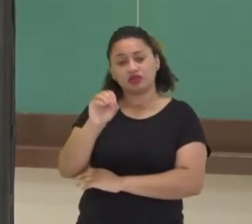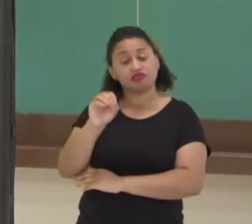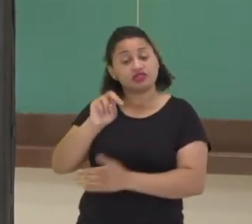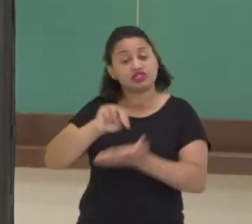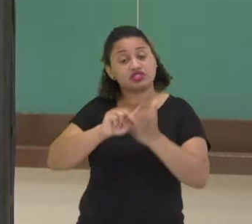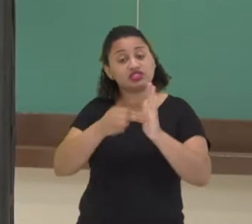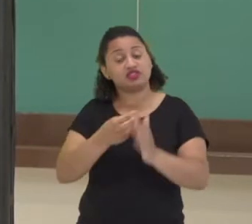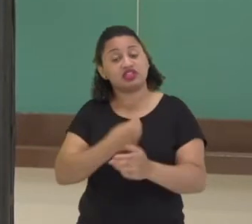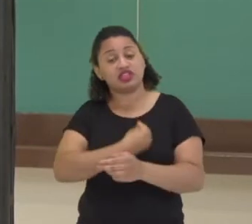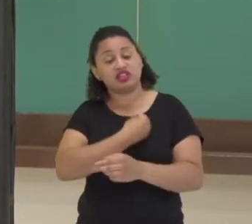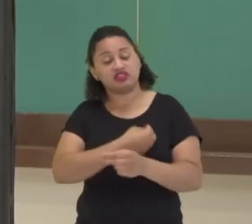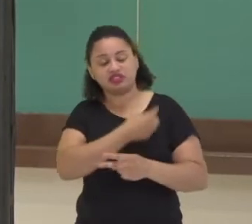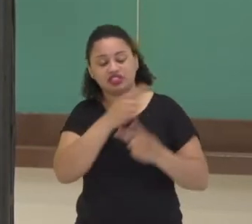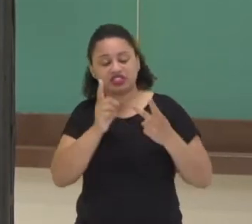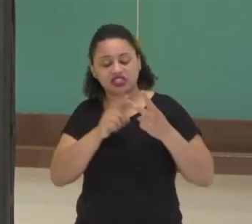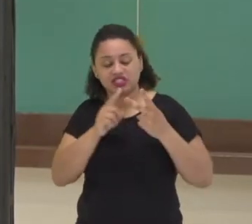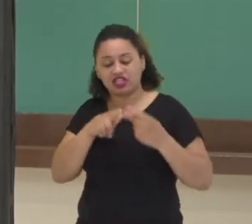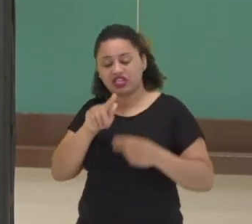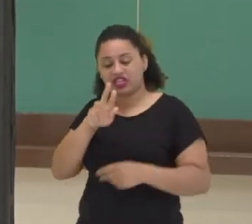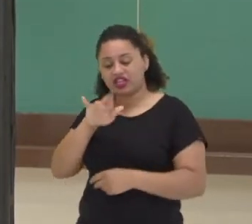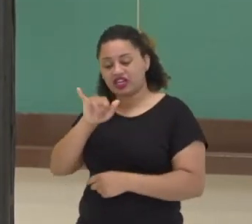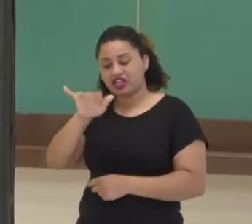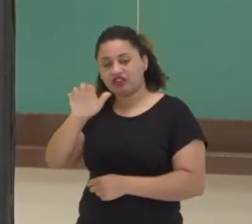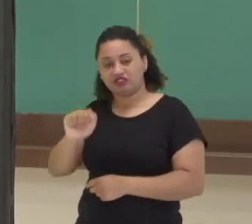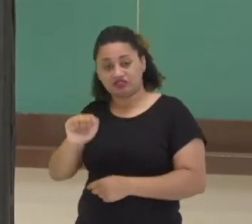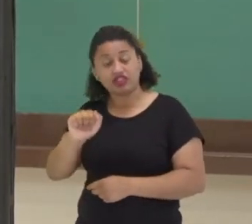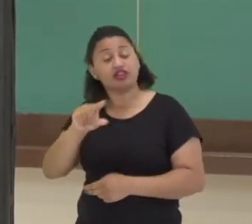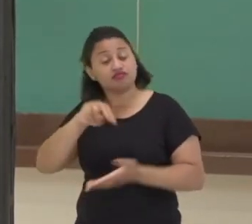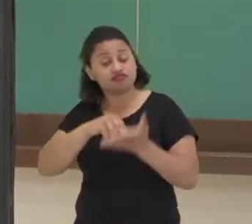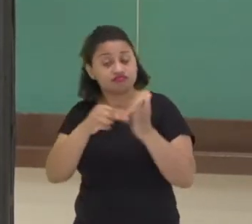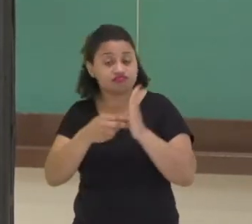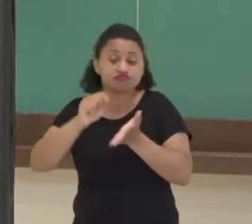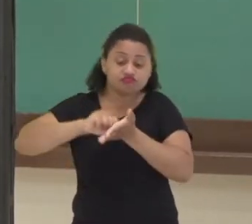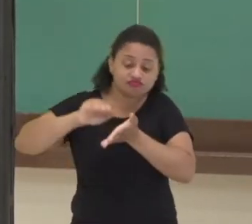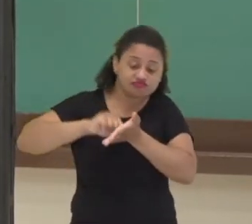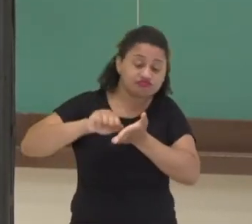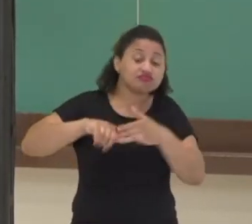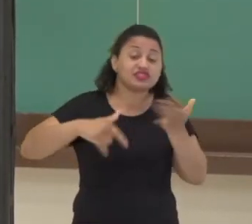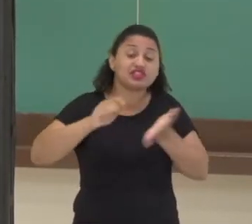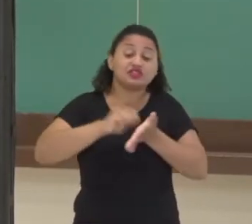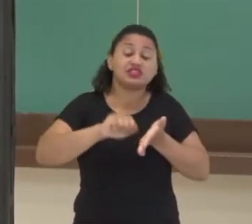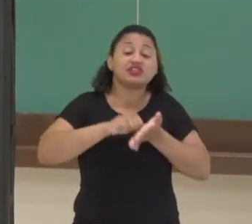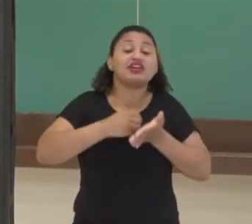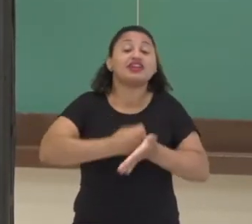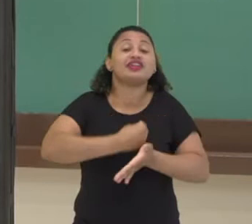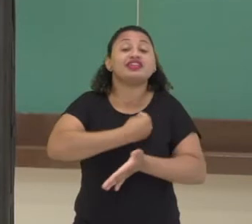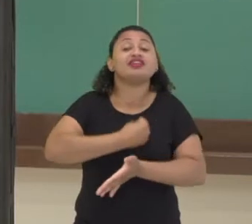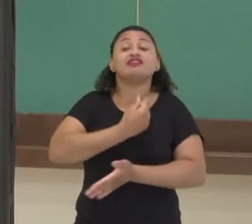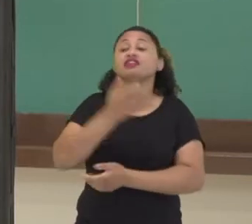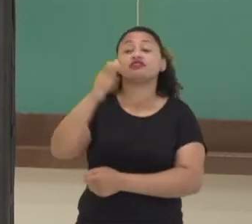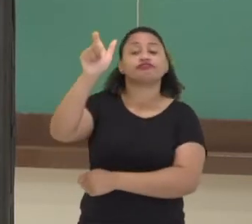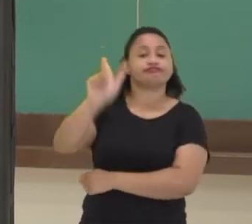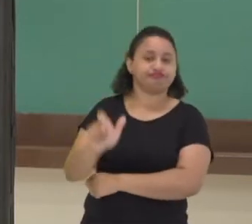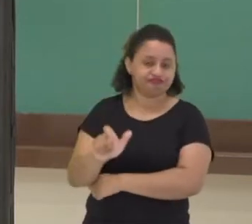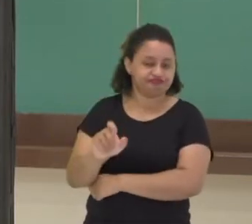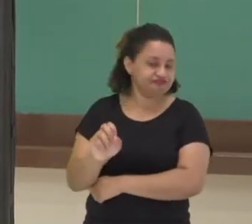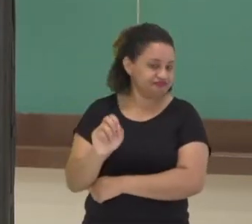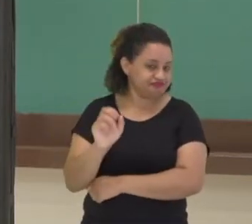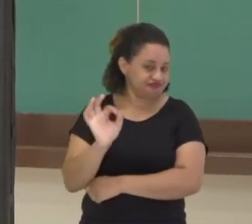vida, grafia, escrita. Então a grosso modo seria a escrita da vida de alguém, combinado?